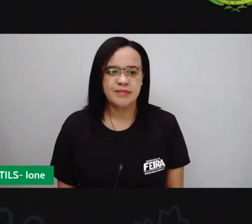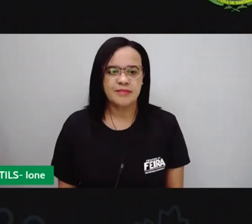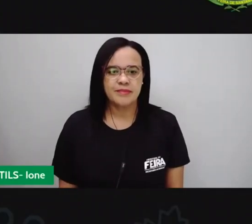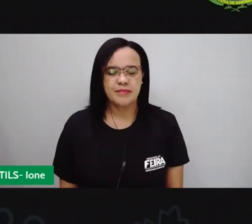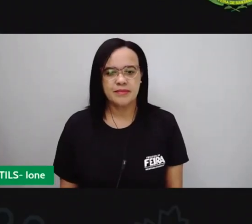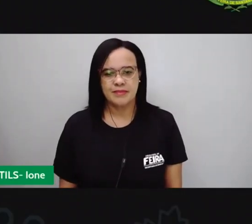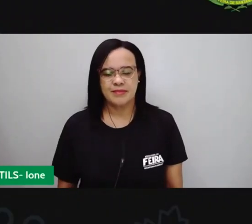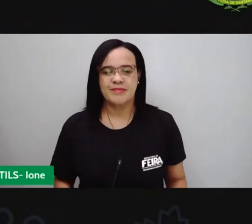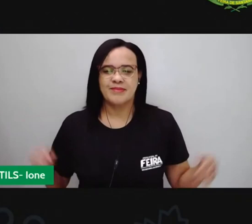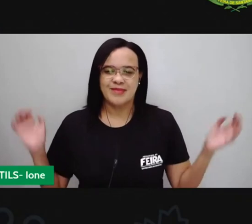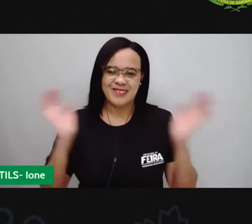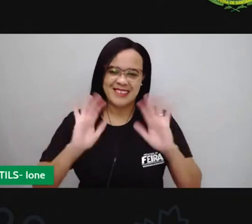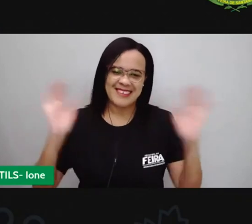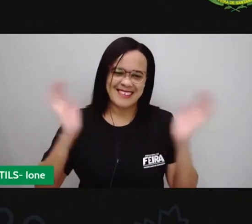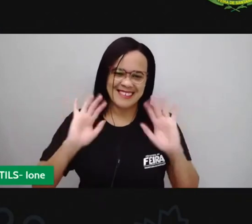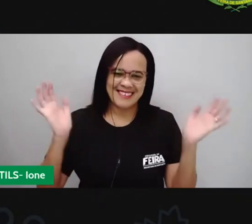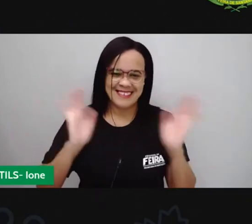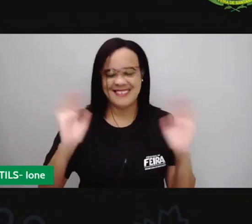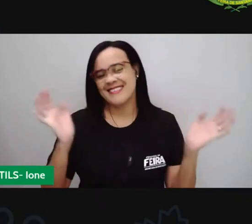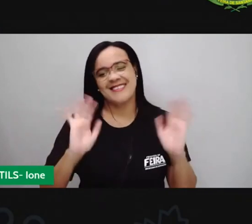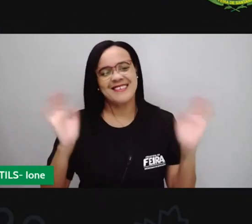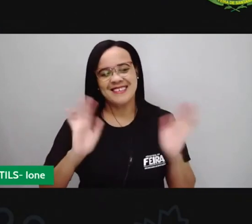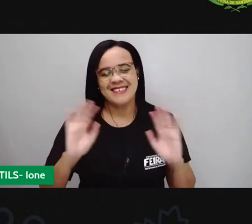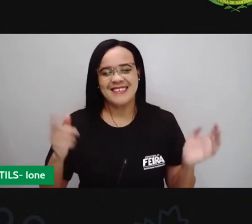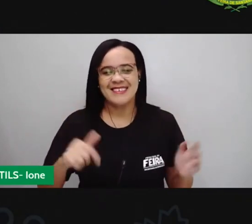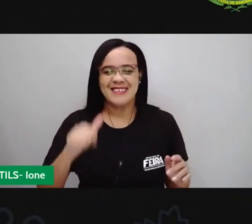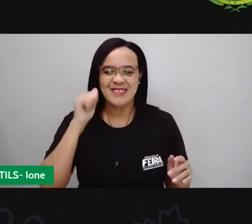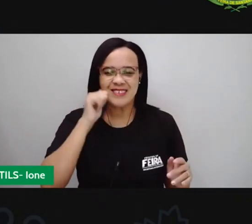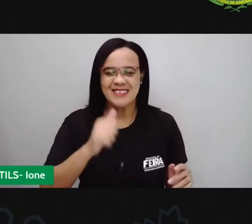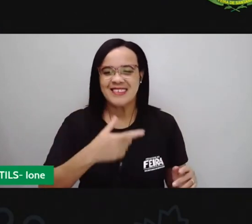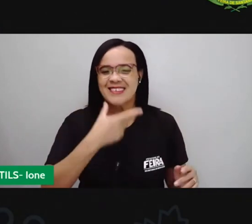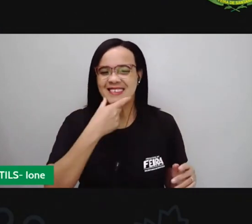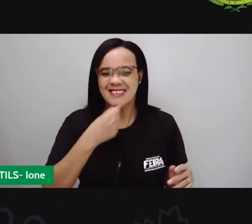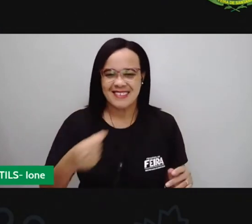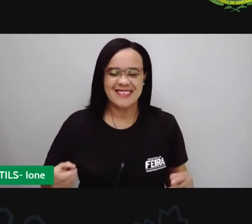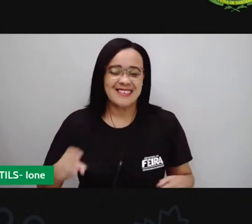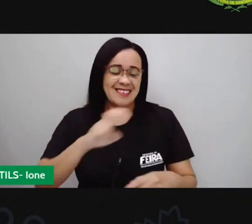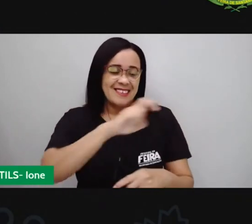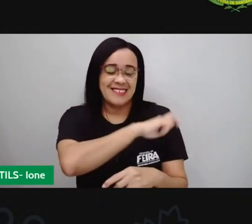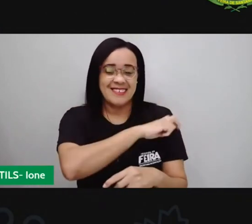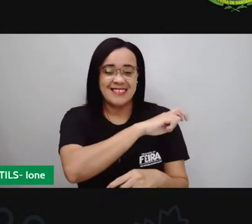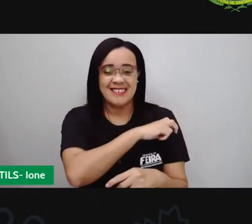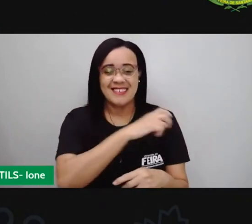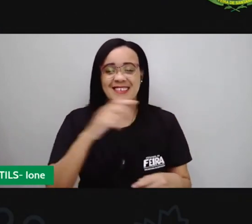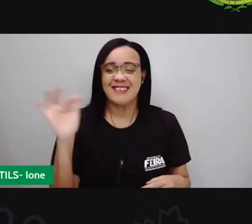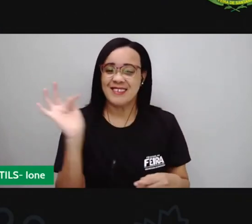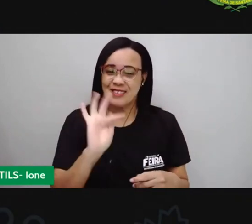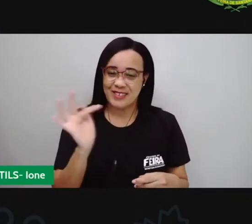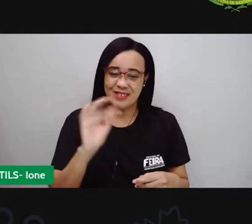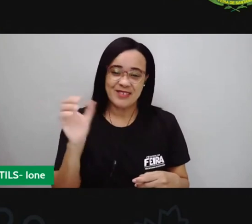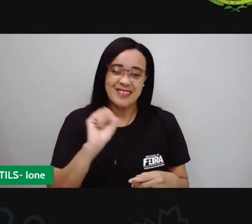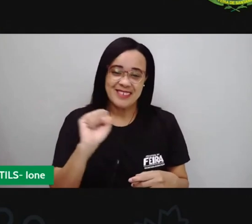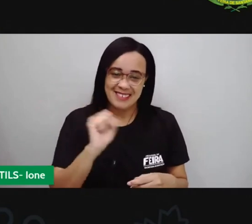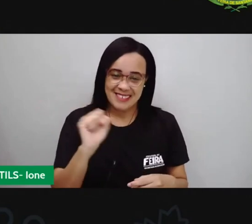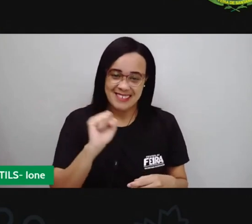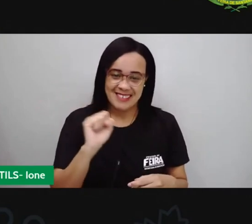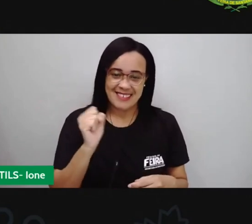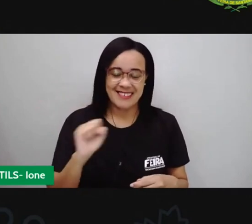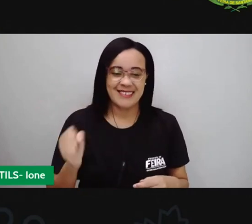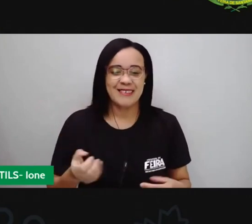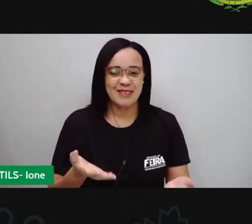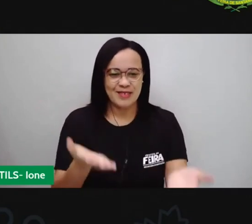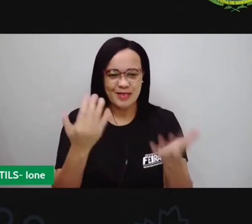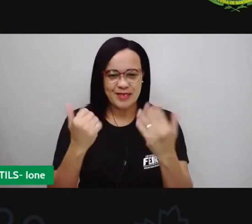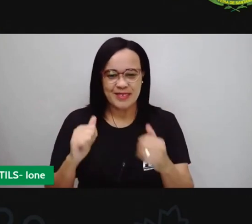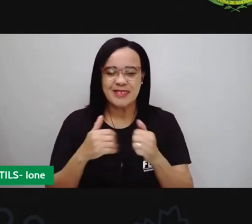Olá, meninos e meninas, feira de cantando. Vamos lá começar